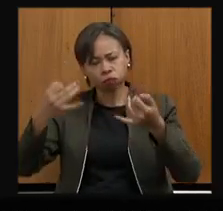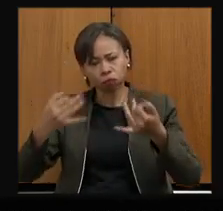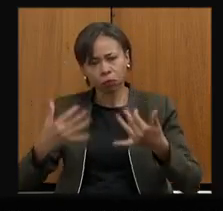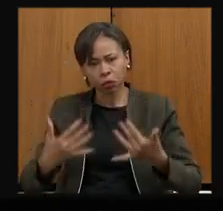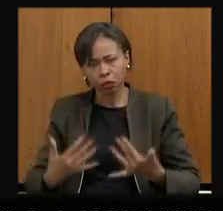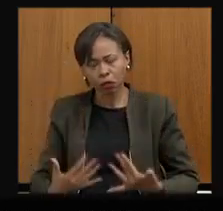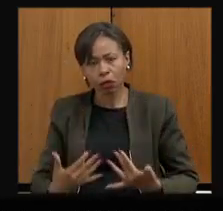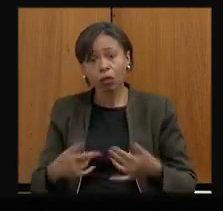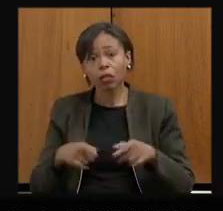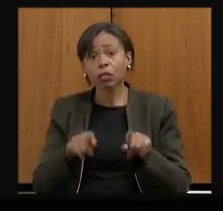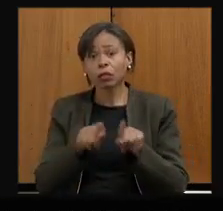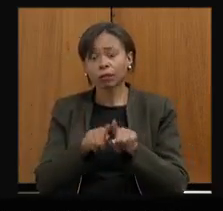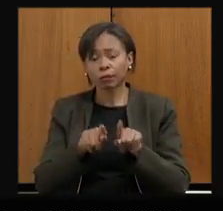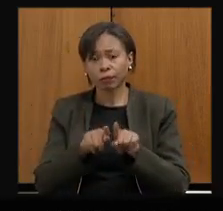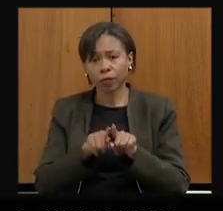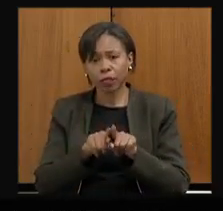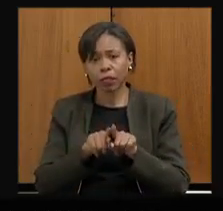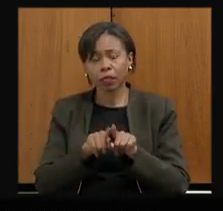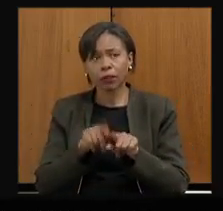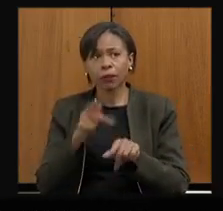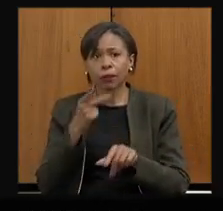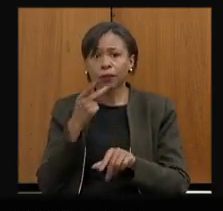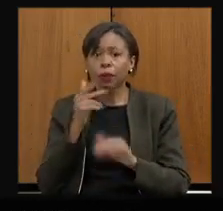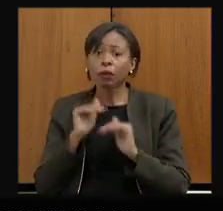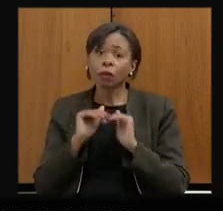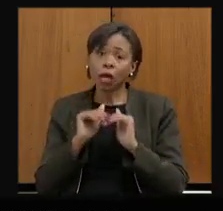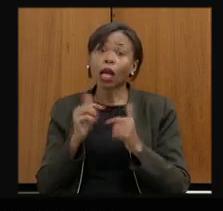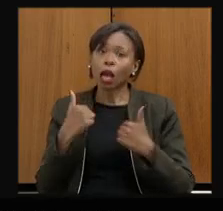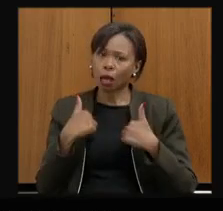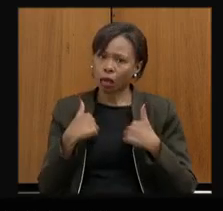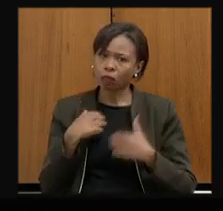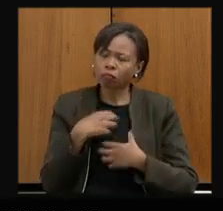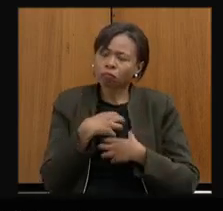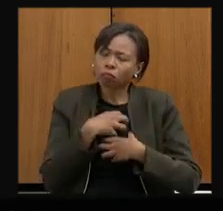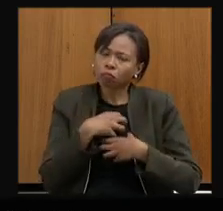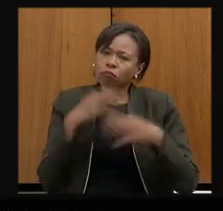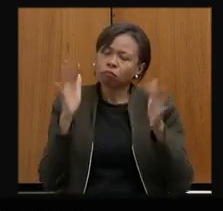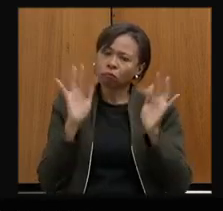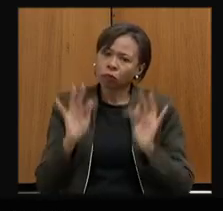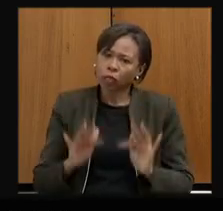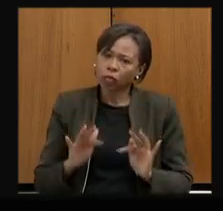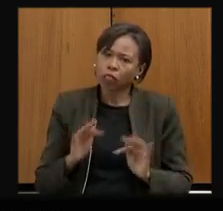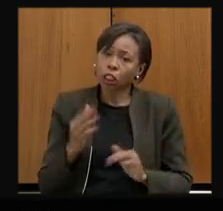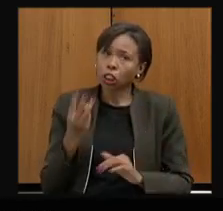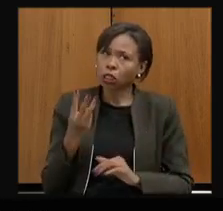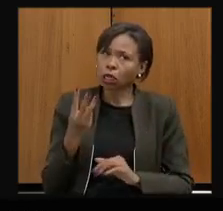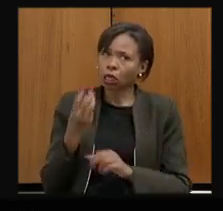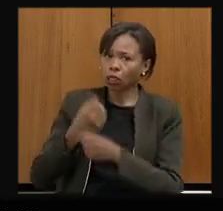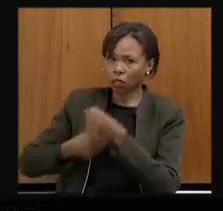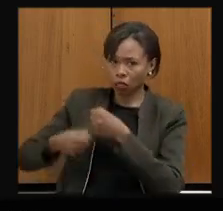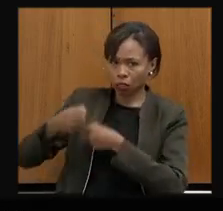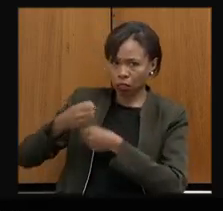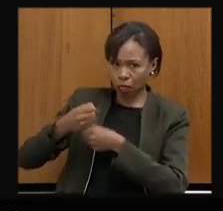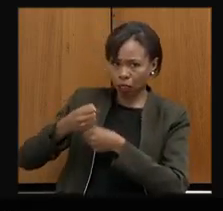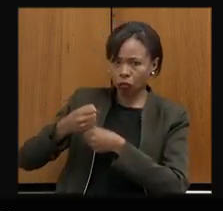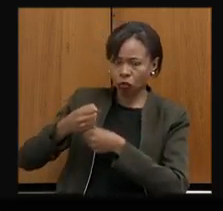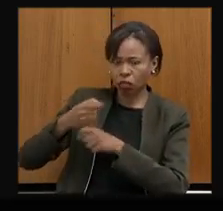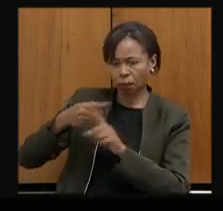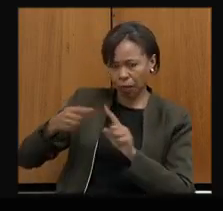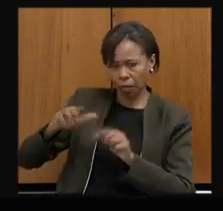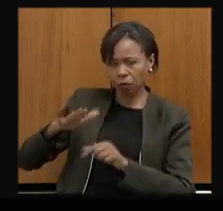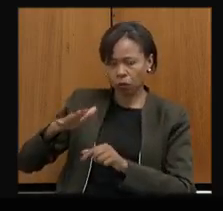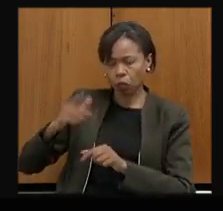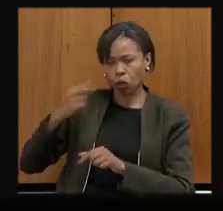e também dizer da minha alegria do que eu vi nesses últimos três anos e meio acontecendo embora